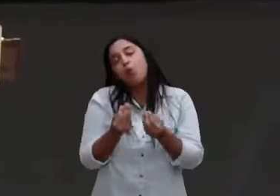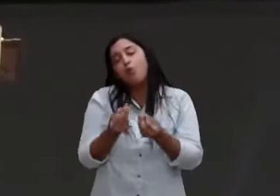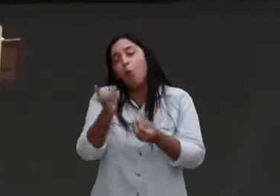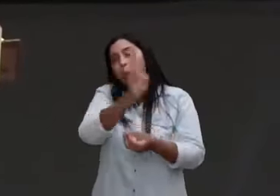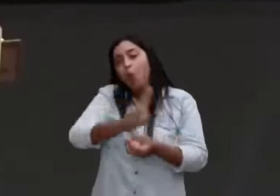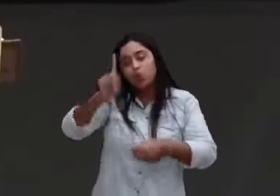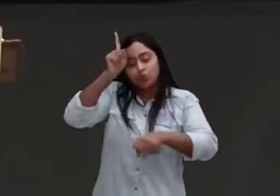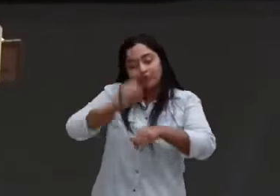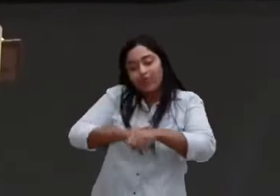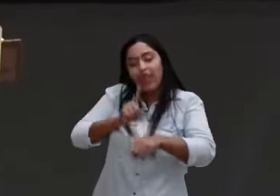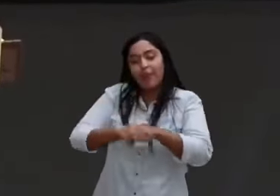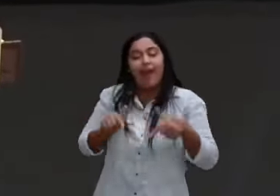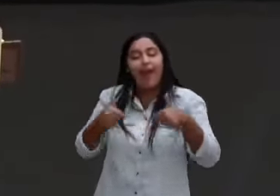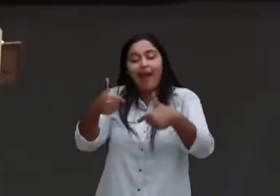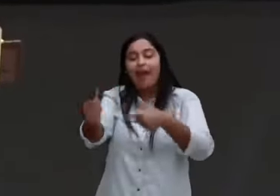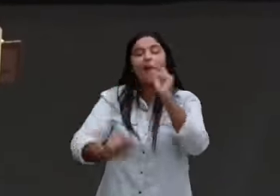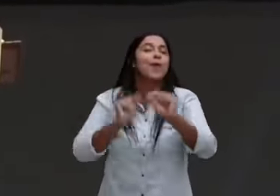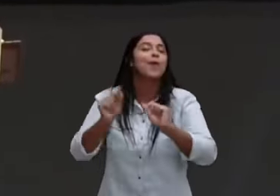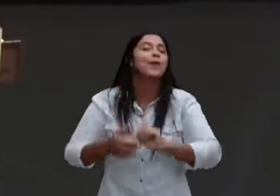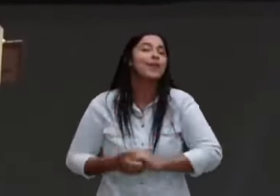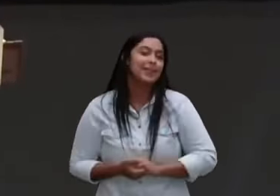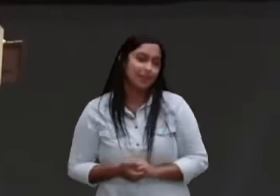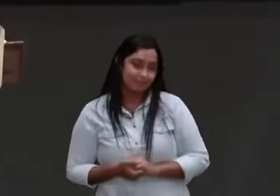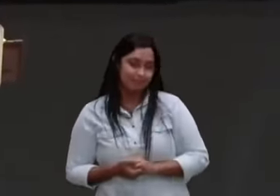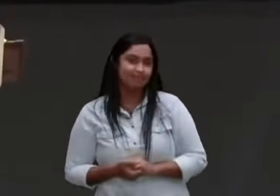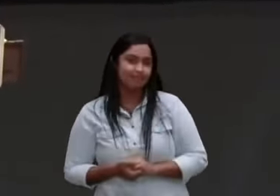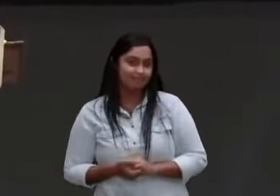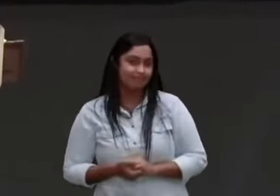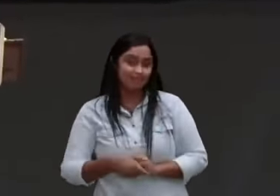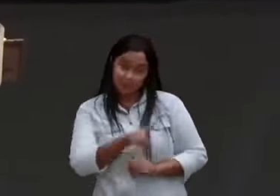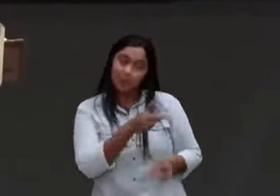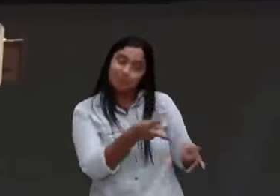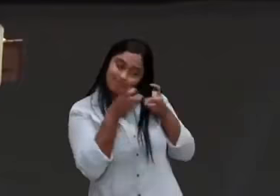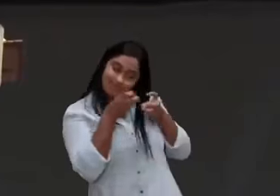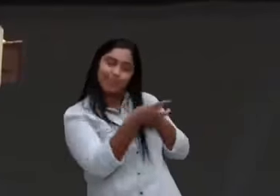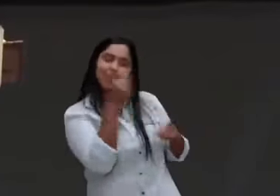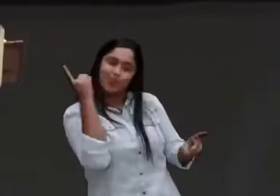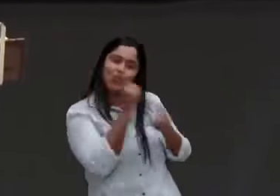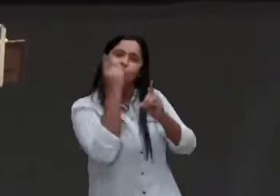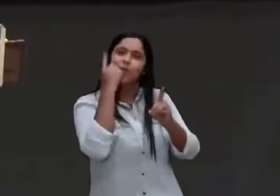se você olhar, onde você gasta o seu tempo, e o seu dinheiro, ali está o seu coração,